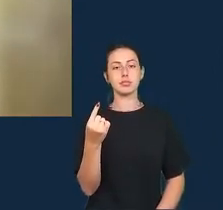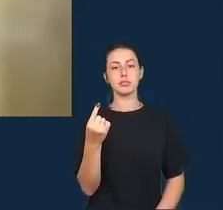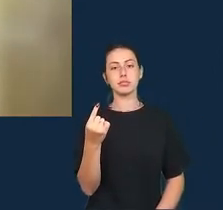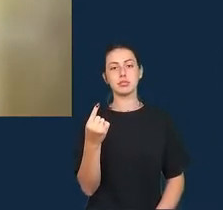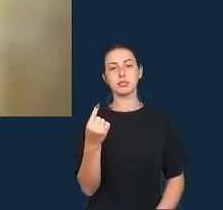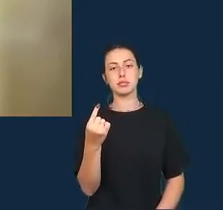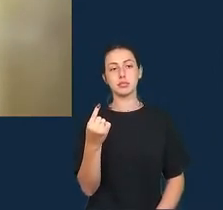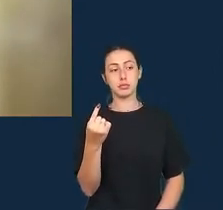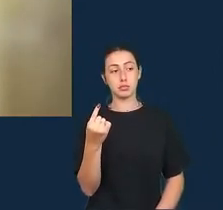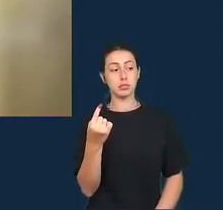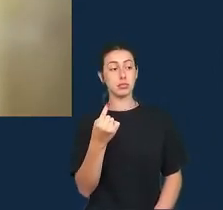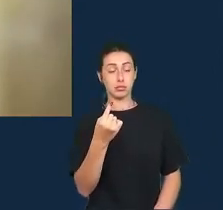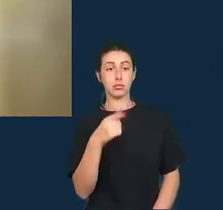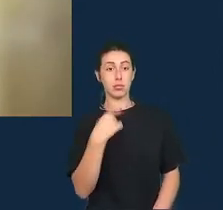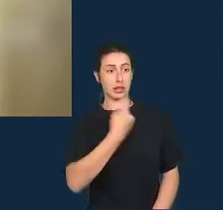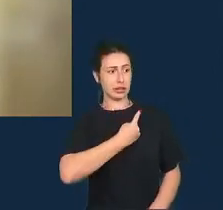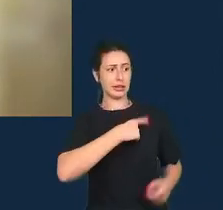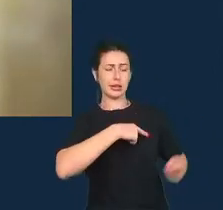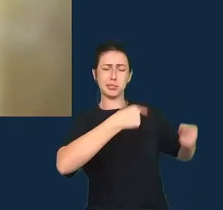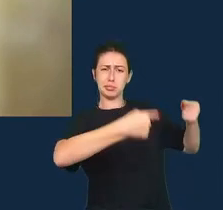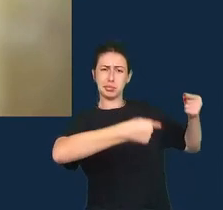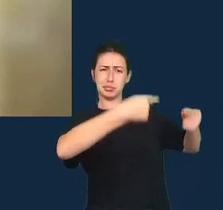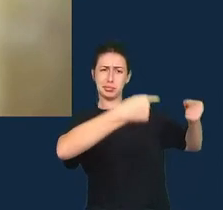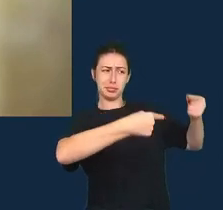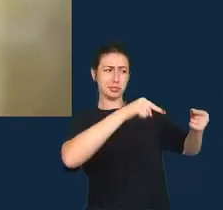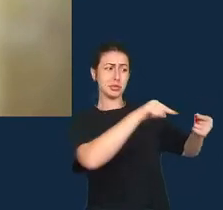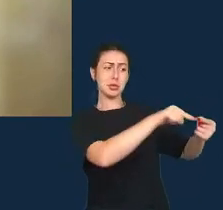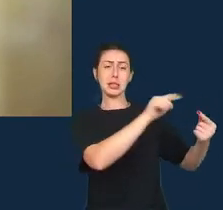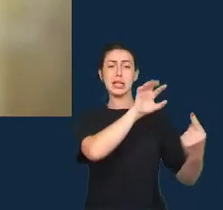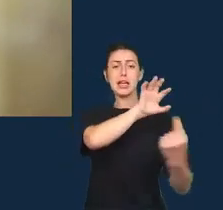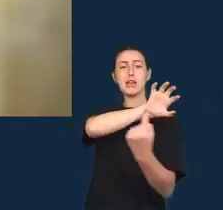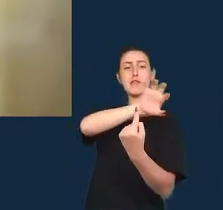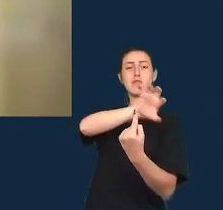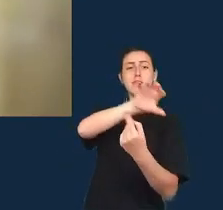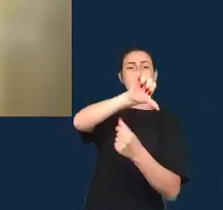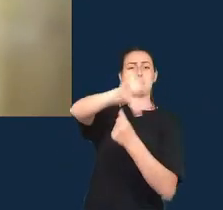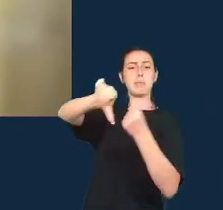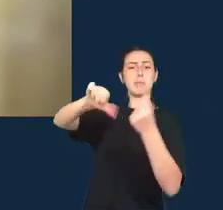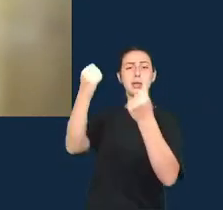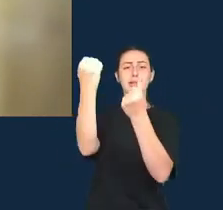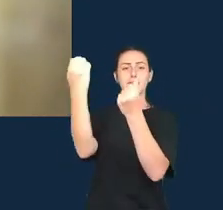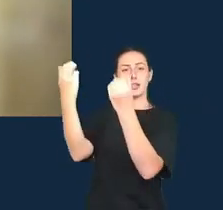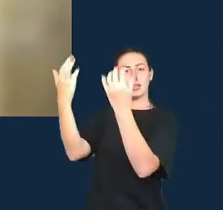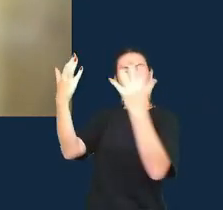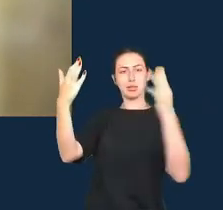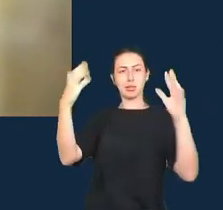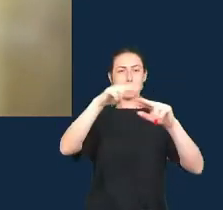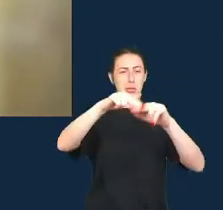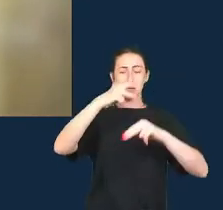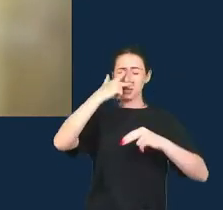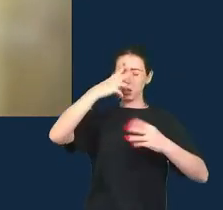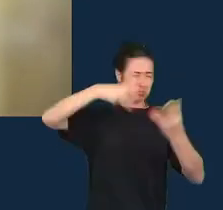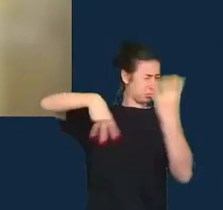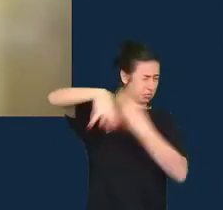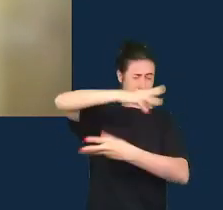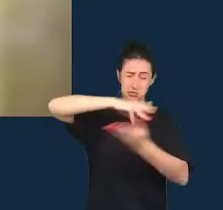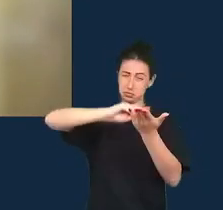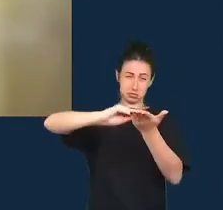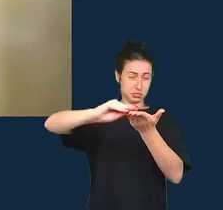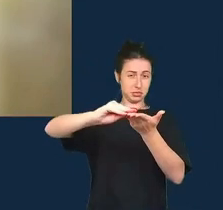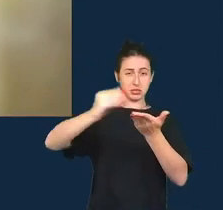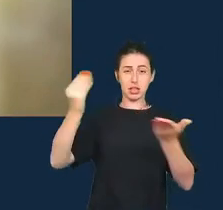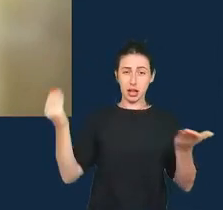estão em discussões com relação a mudança climática a gente tem visto essas discussões então a bagunça dos dados e não somente a